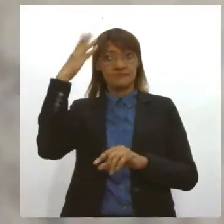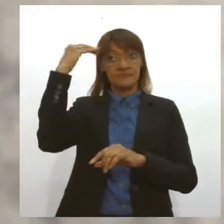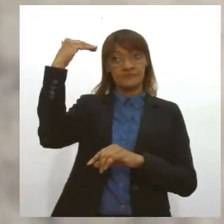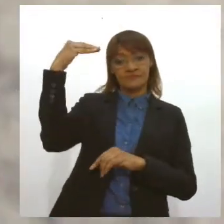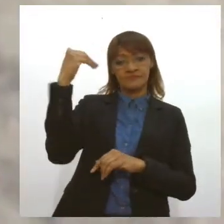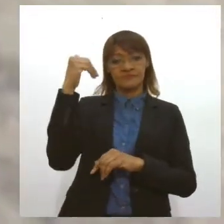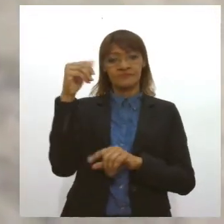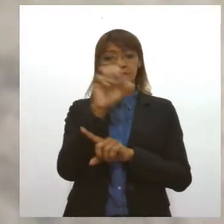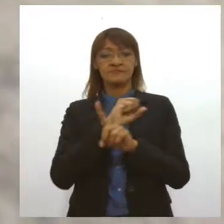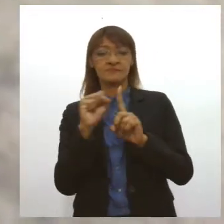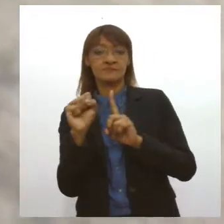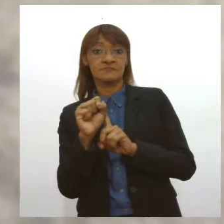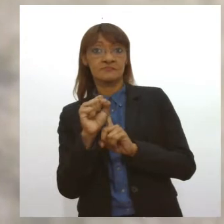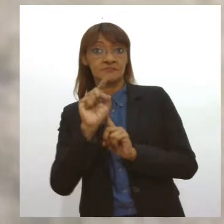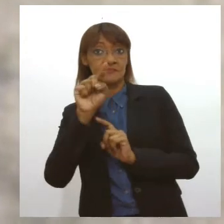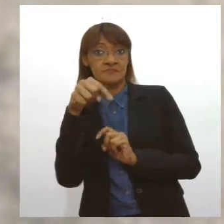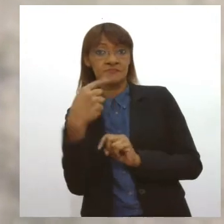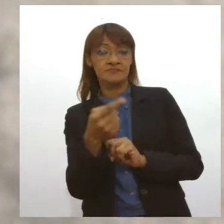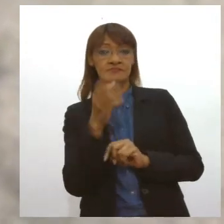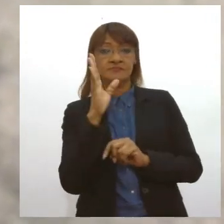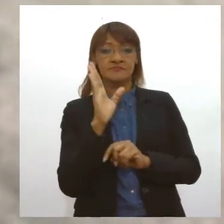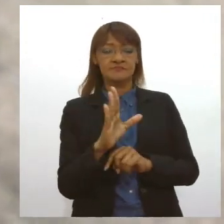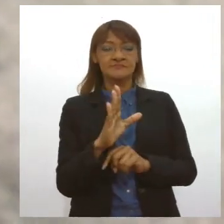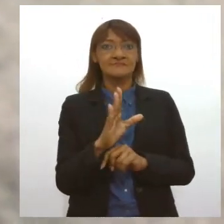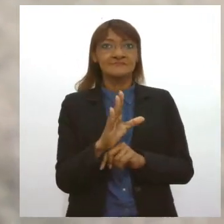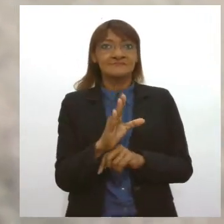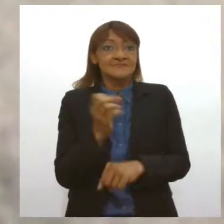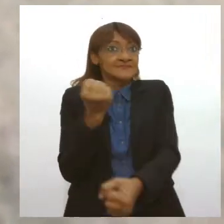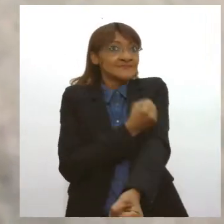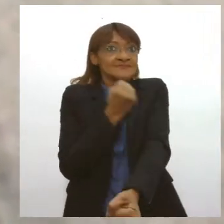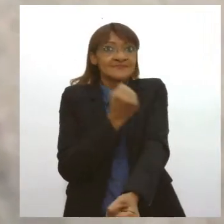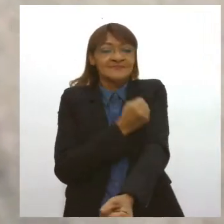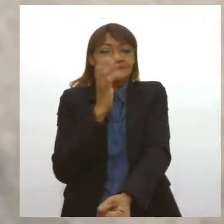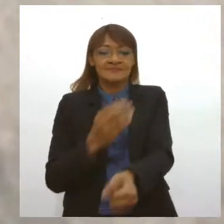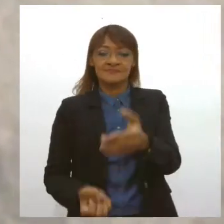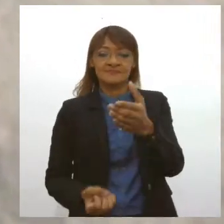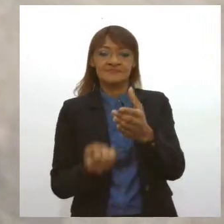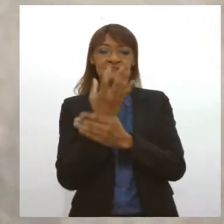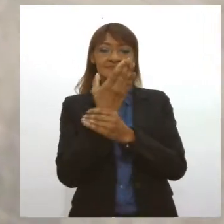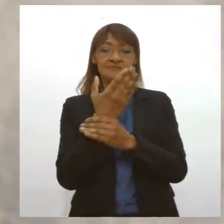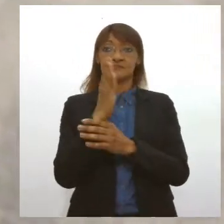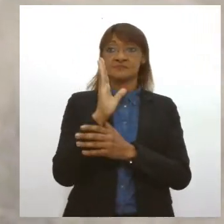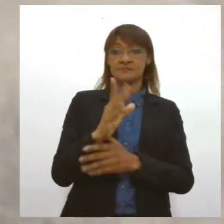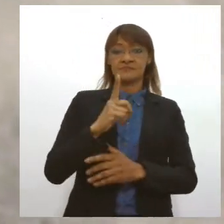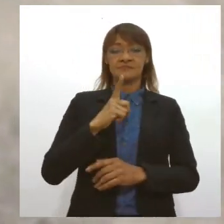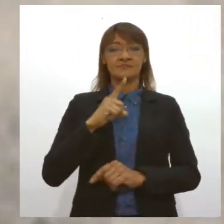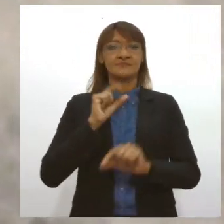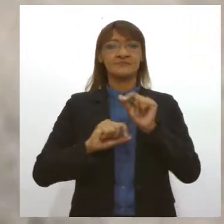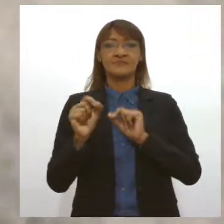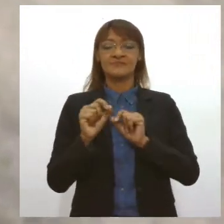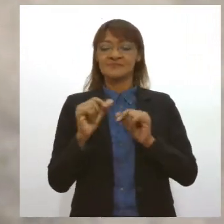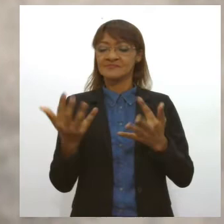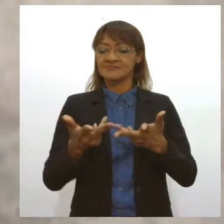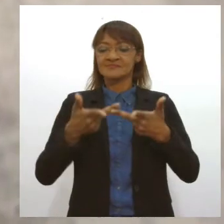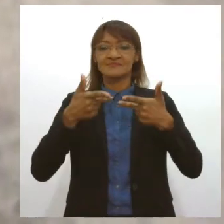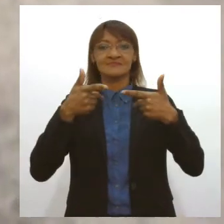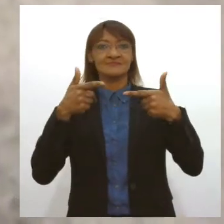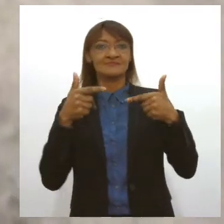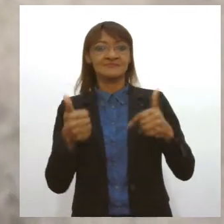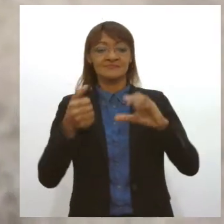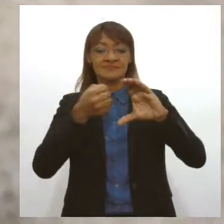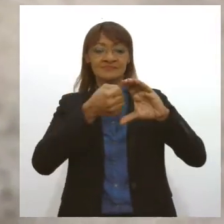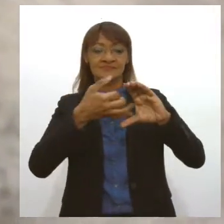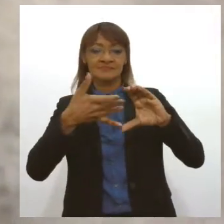Mais tarde, ficaria fascinado com o surgimento do impressionismo, um estilo que tinha como características